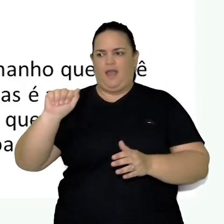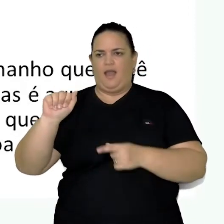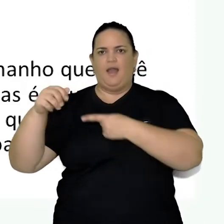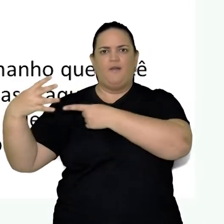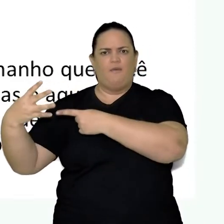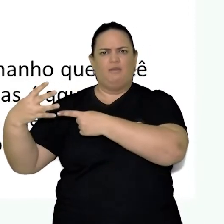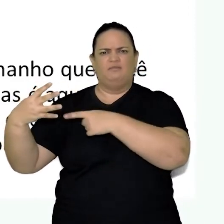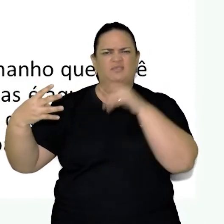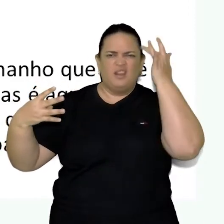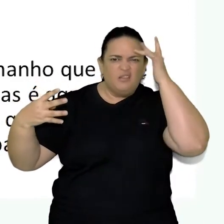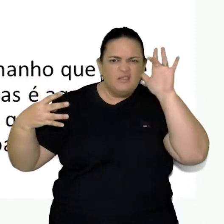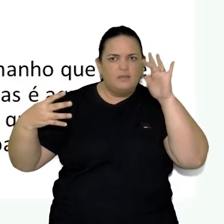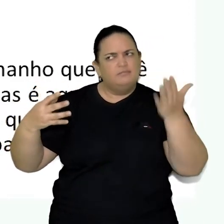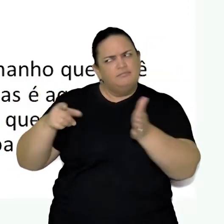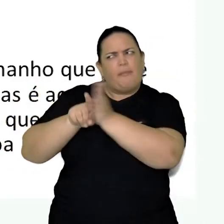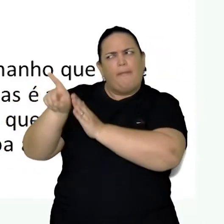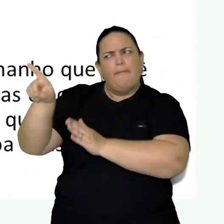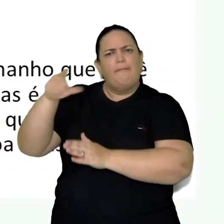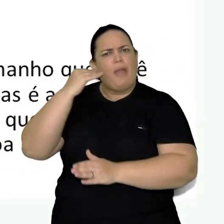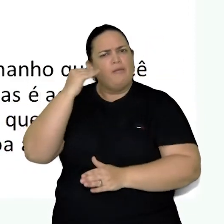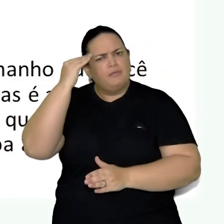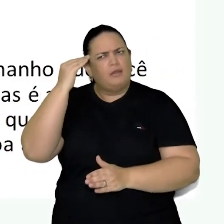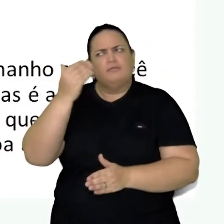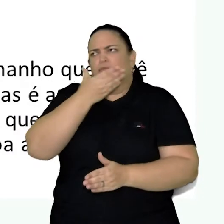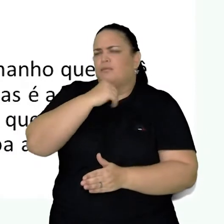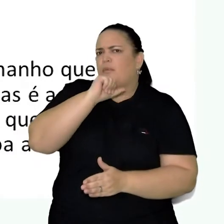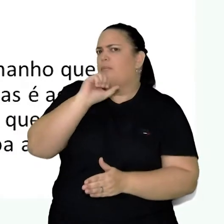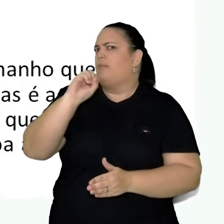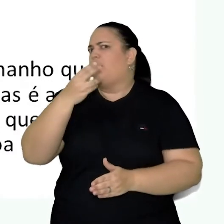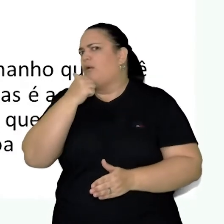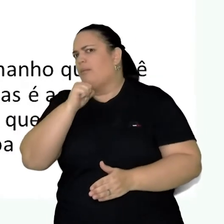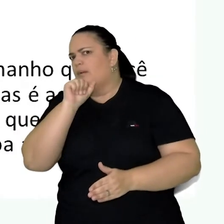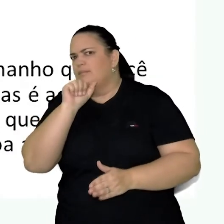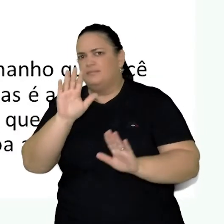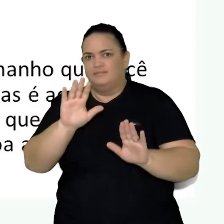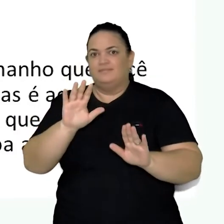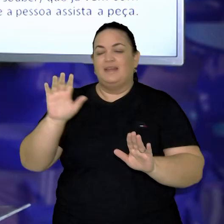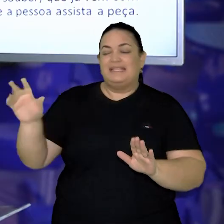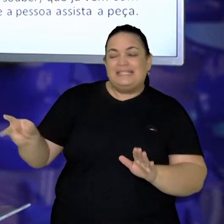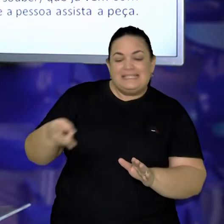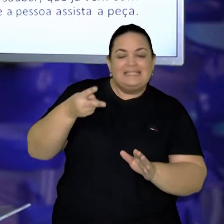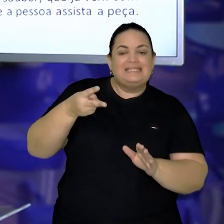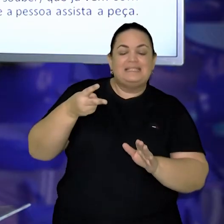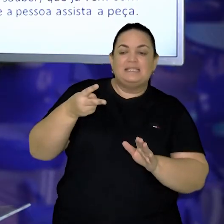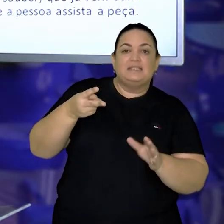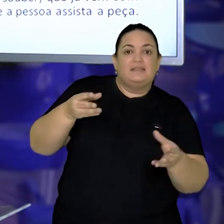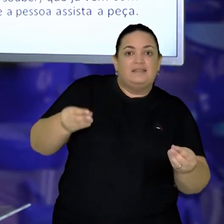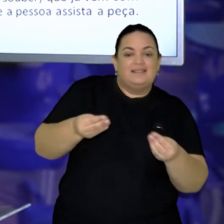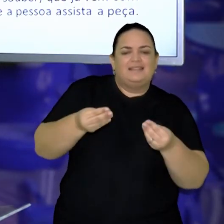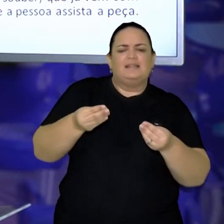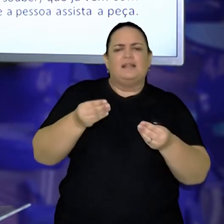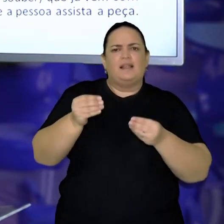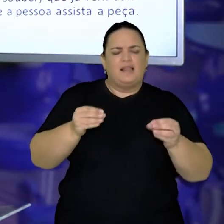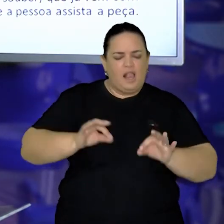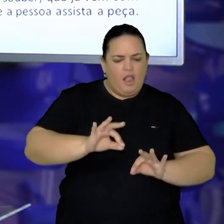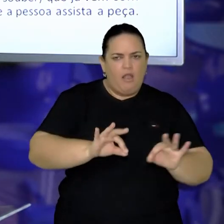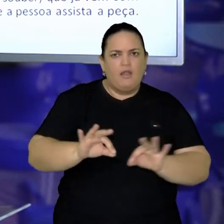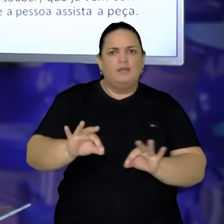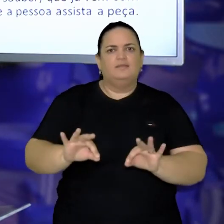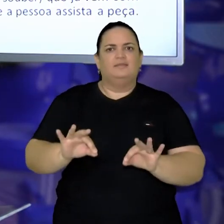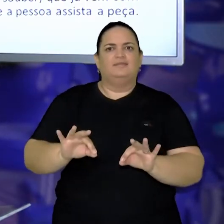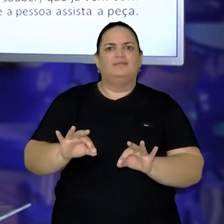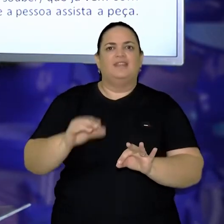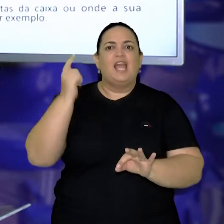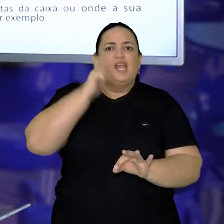Já que vem com o buraco dos lados do tamanho ideal para que o acesso seja mais fácil e a pessoa